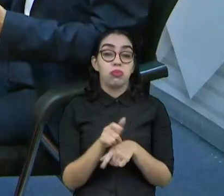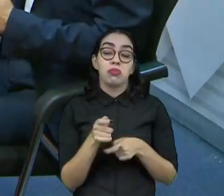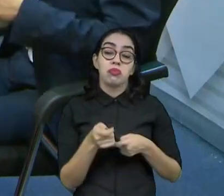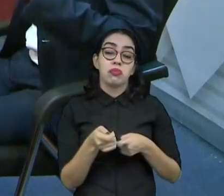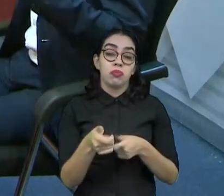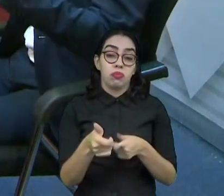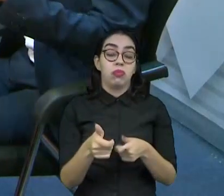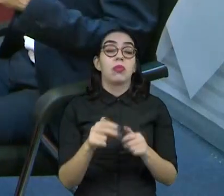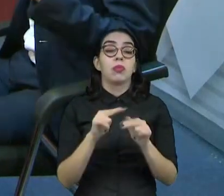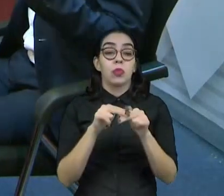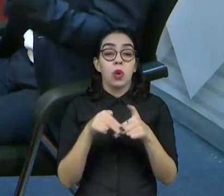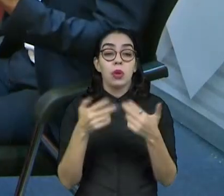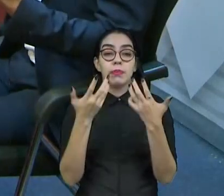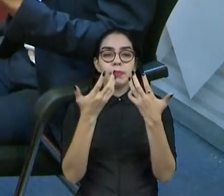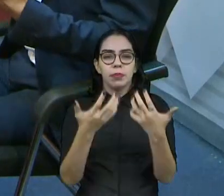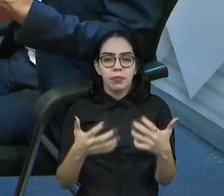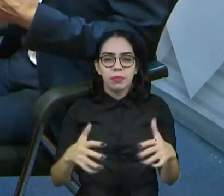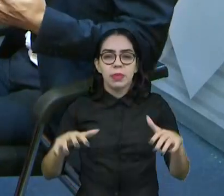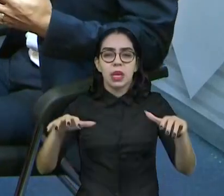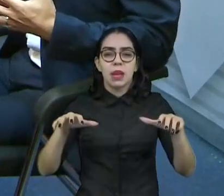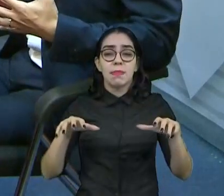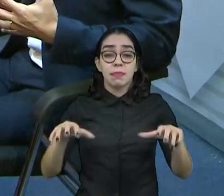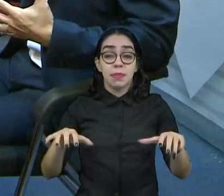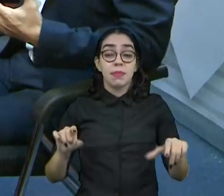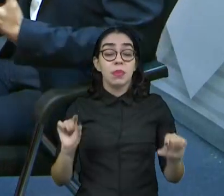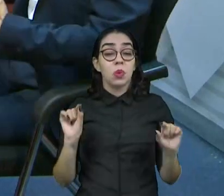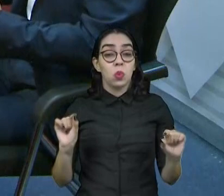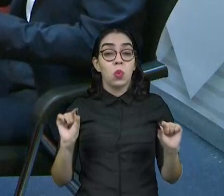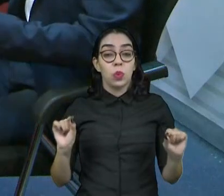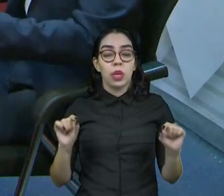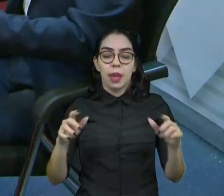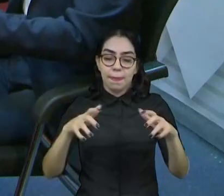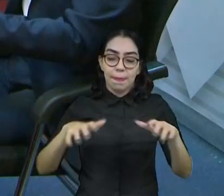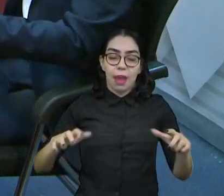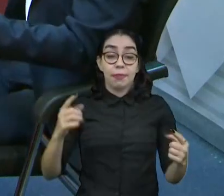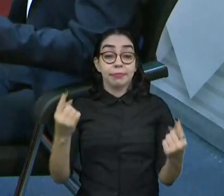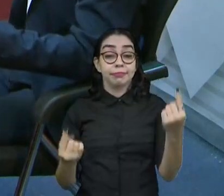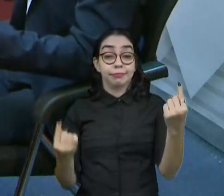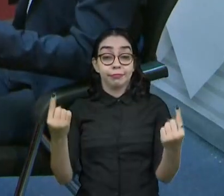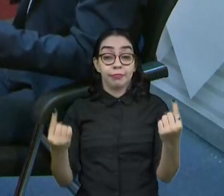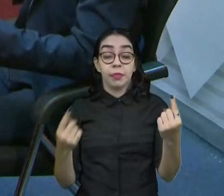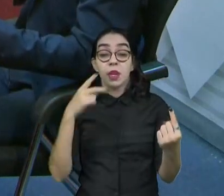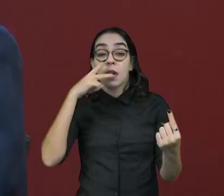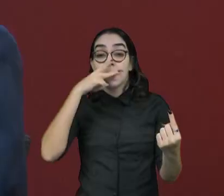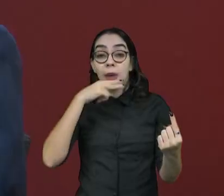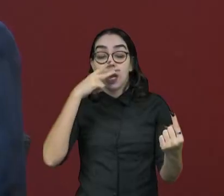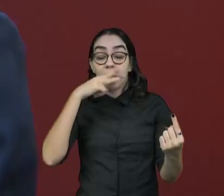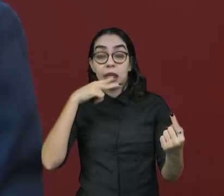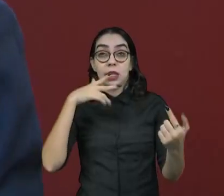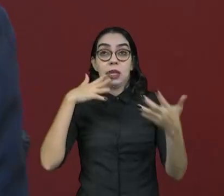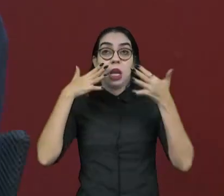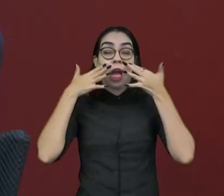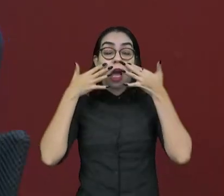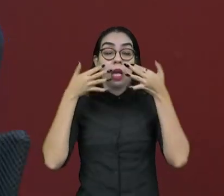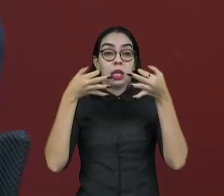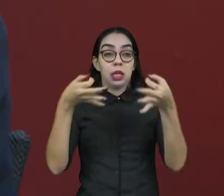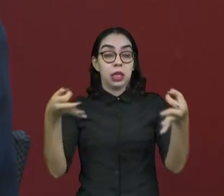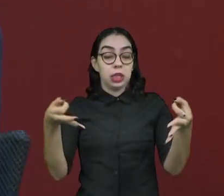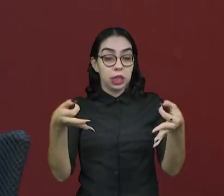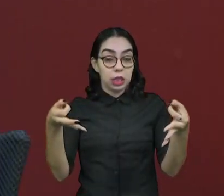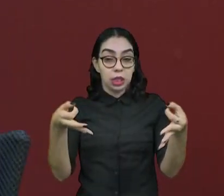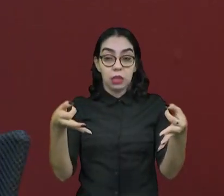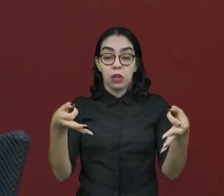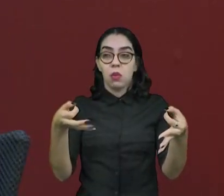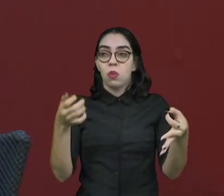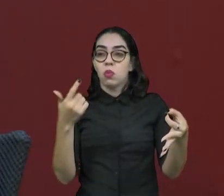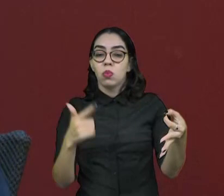Essa polarização que vem se falando muito, ela meio que sequestrou a atenção do eleitor para as outras eleições, por exemplo,